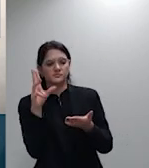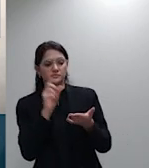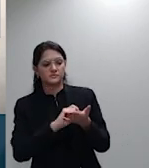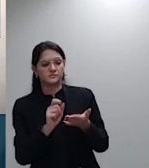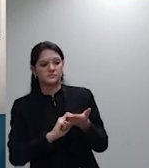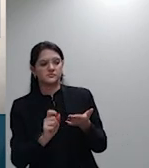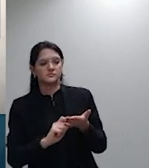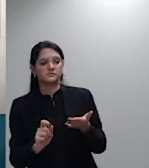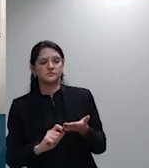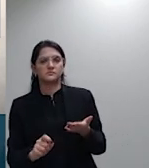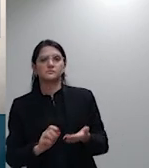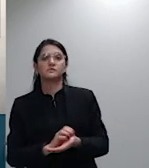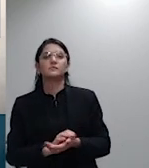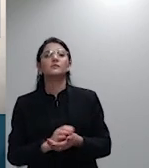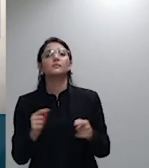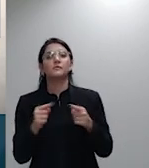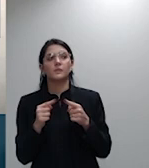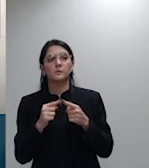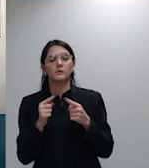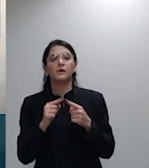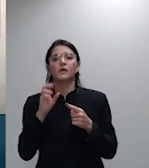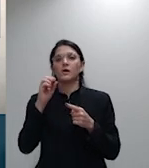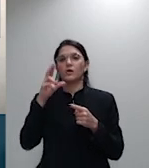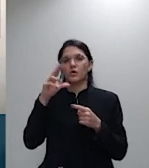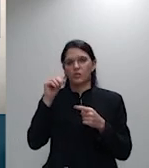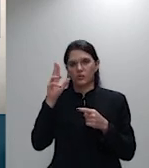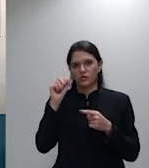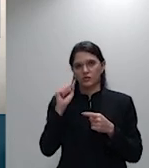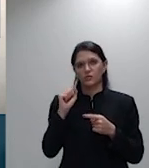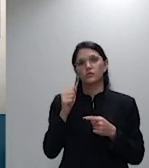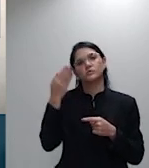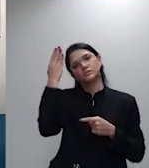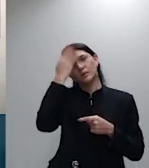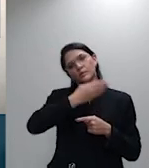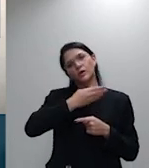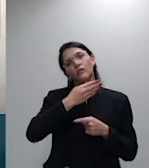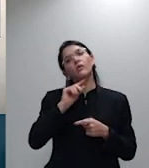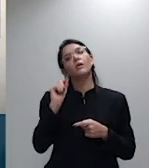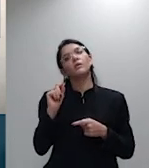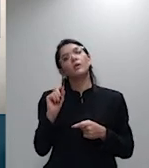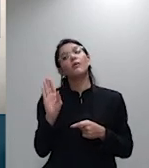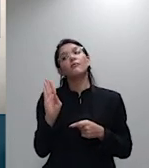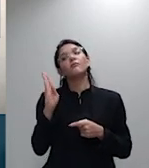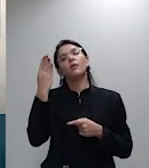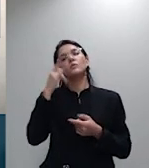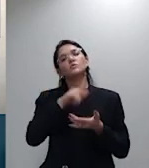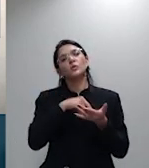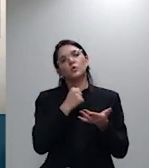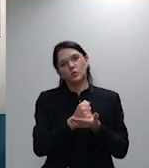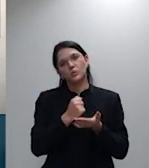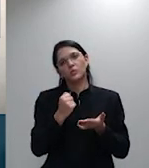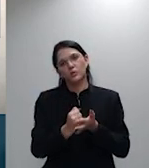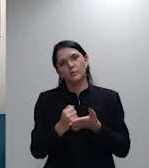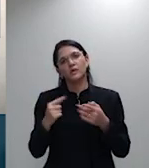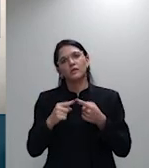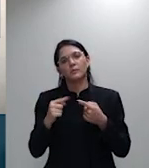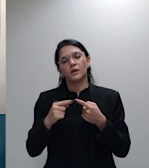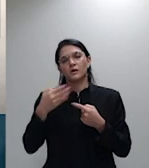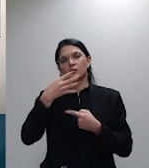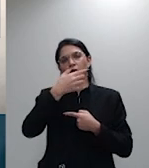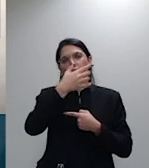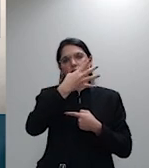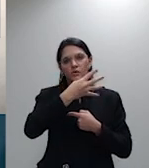Em face disso, o ônus da prova da falsidade documental compete a parte que o arguiu, 4291, mas se a falsidade